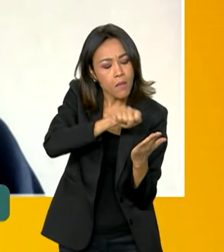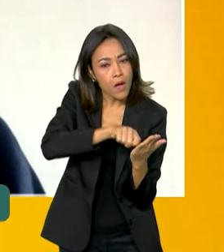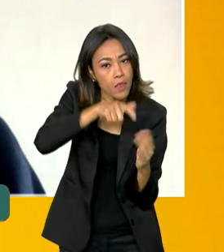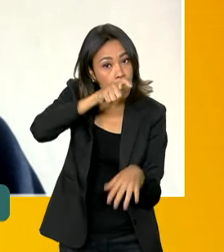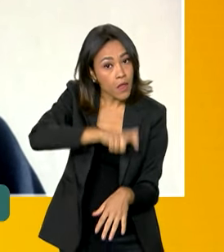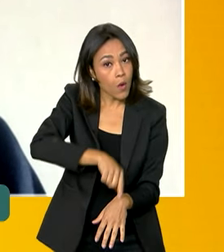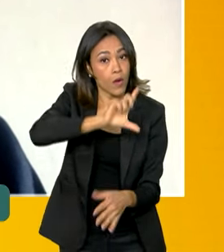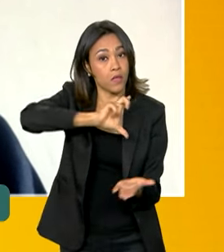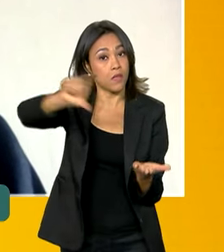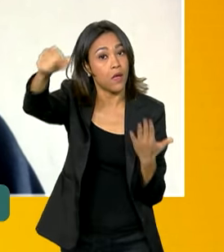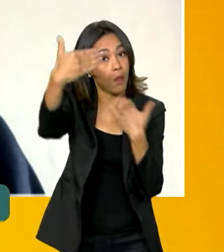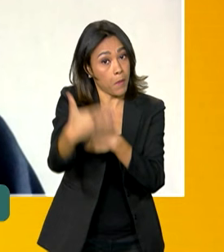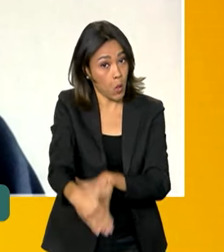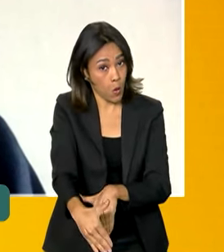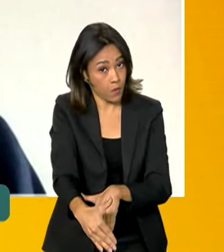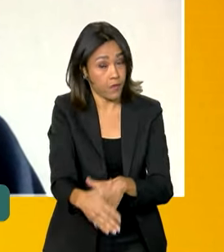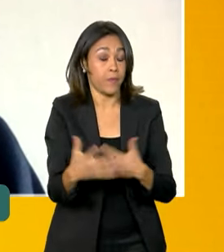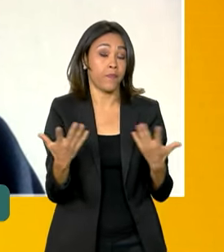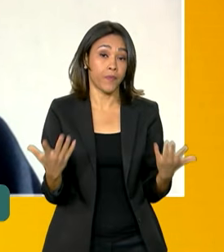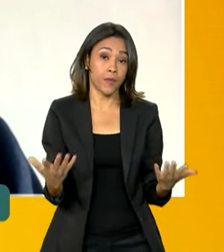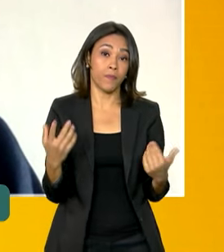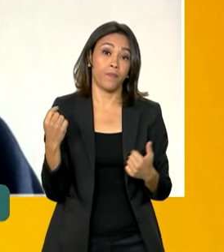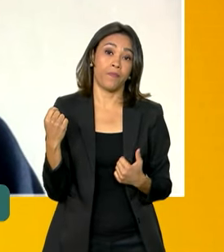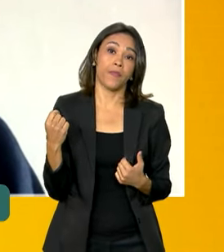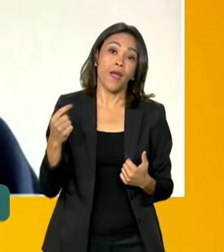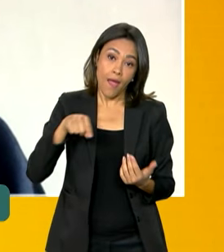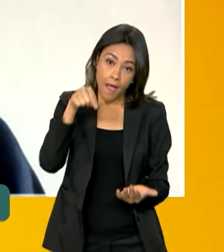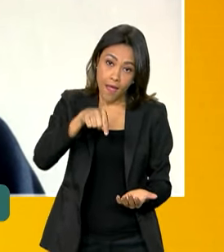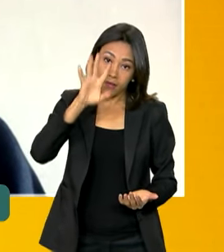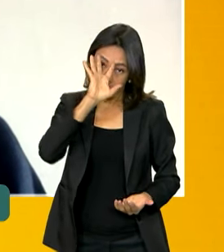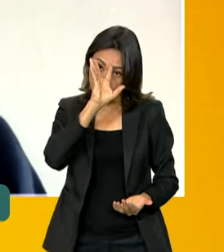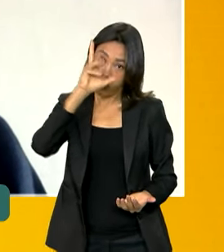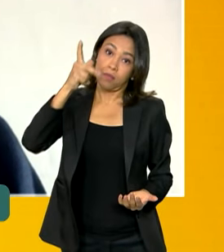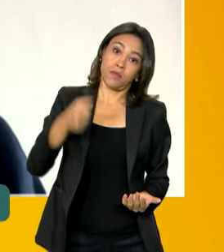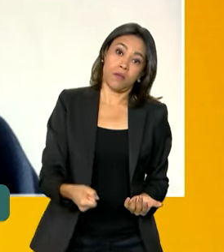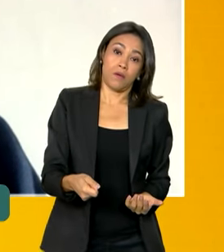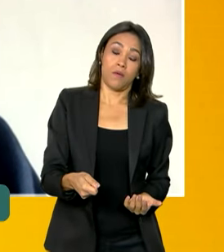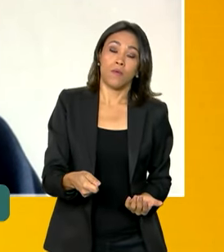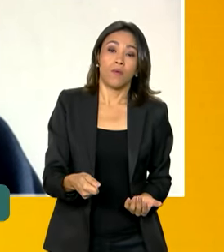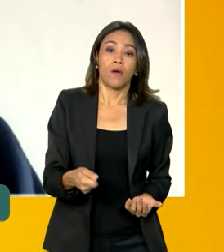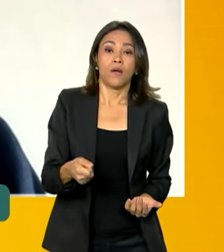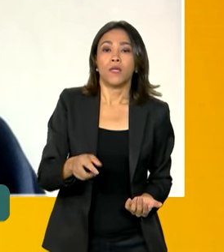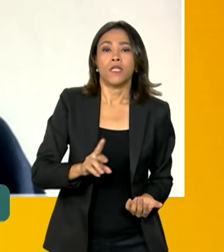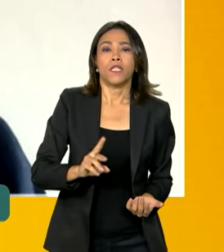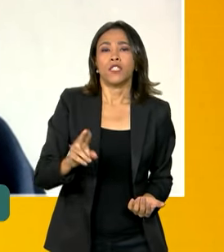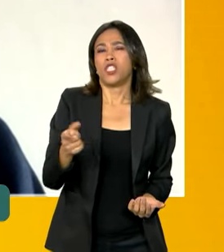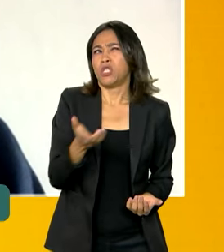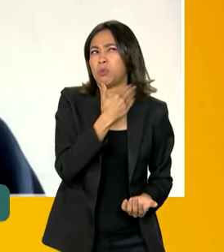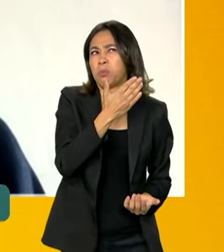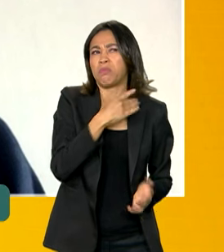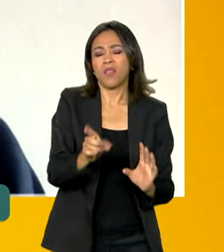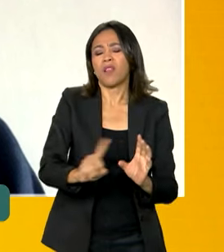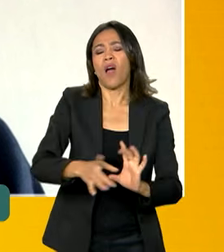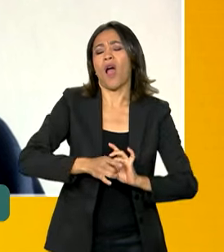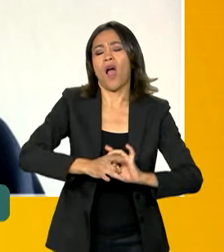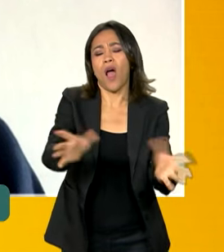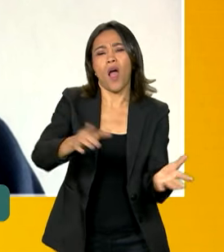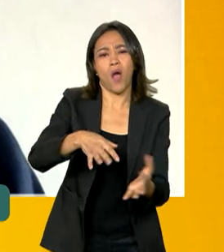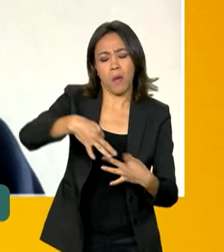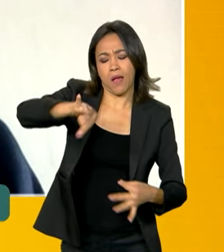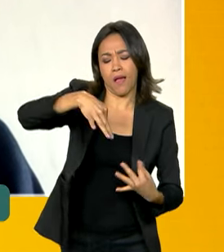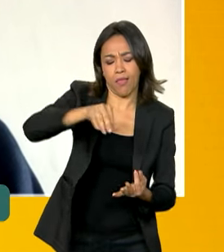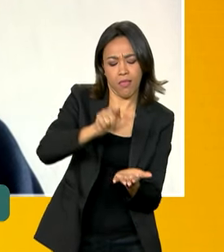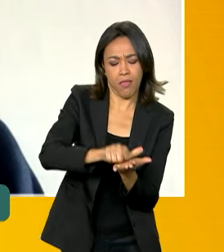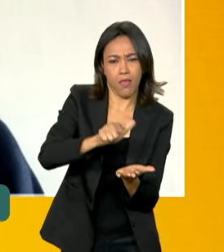prova. Então, gente tomou essa decisão de não autorizar inicialmente que os candidatos saiam com